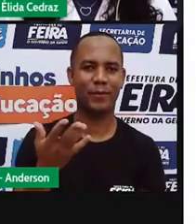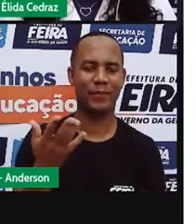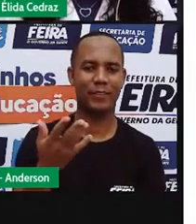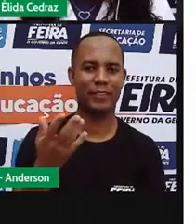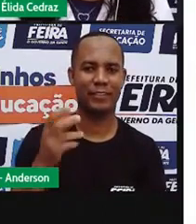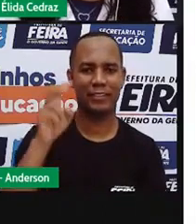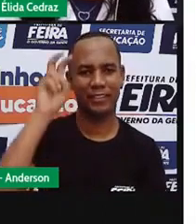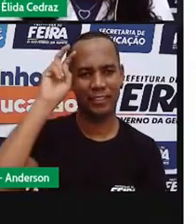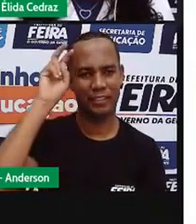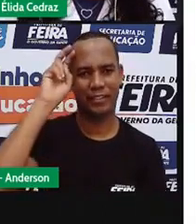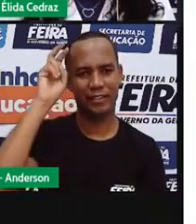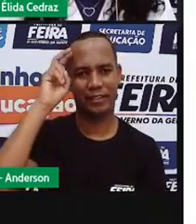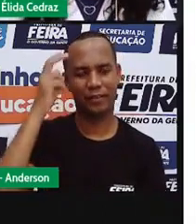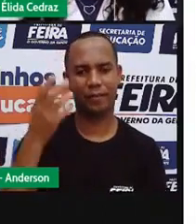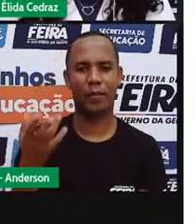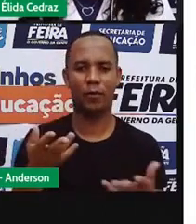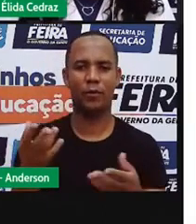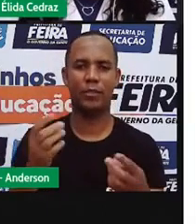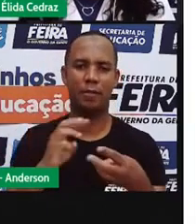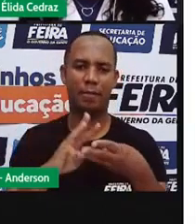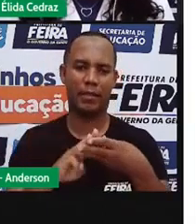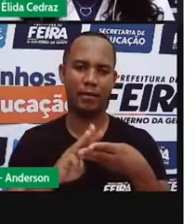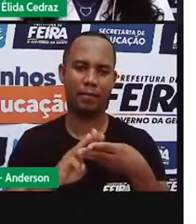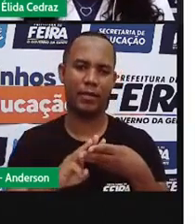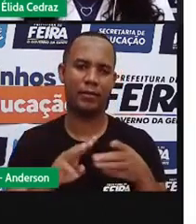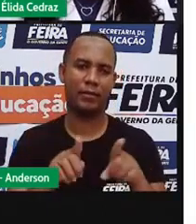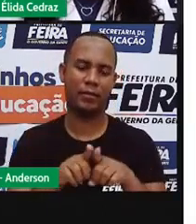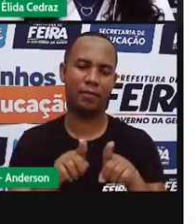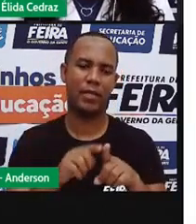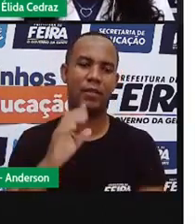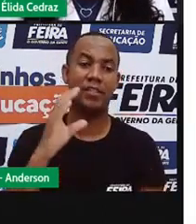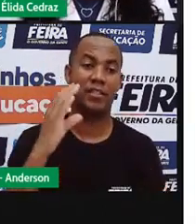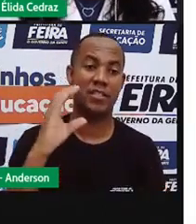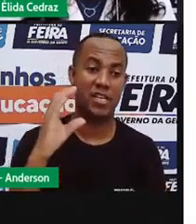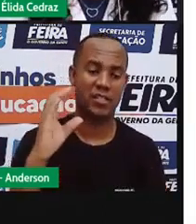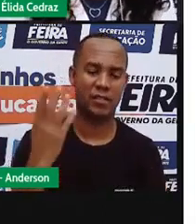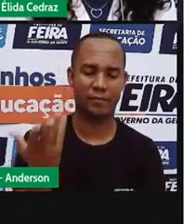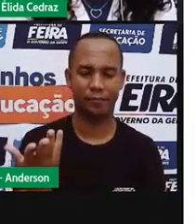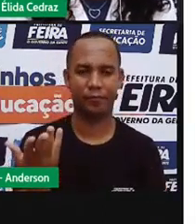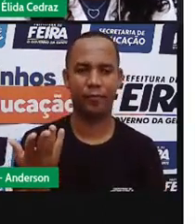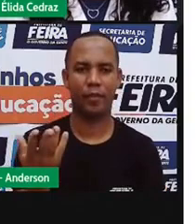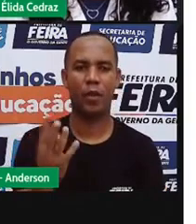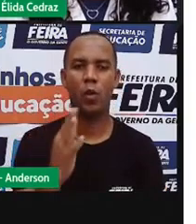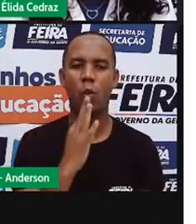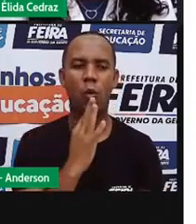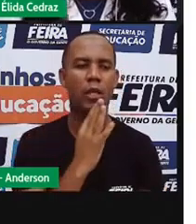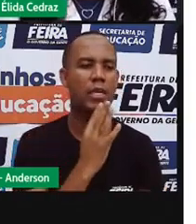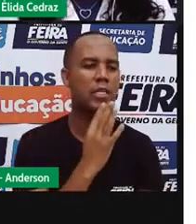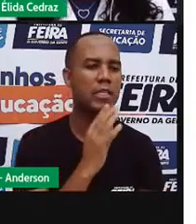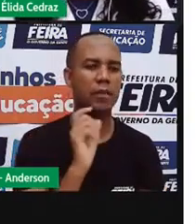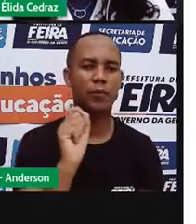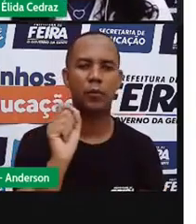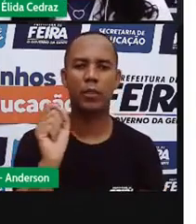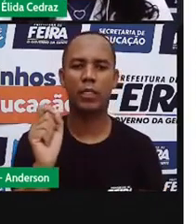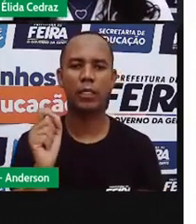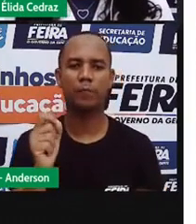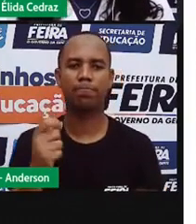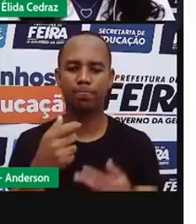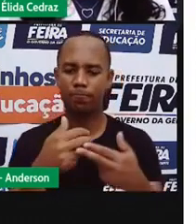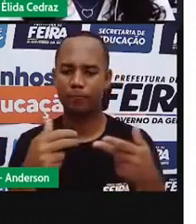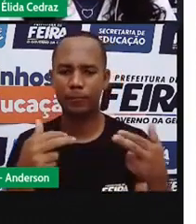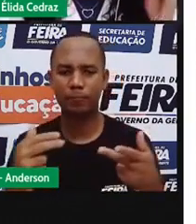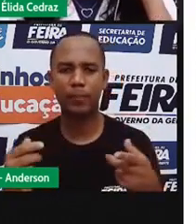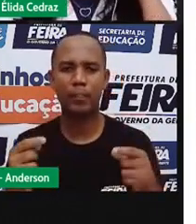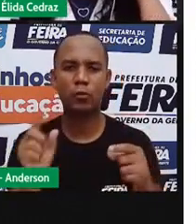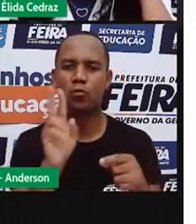A área de hoje, Matemática e Cintos da Matureza. E o nosso tema é conhecendo as propriedades dos materiais